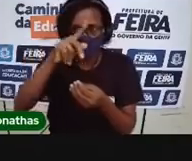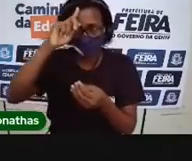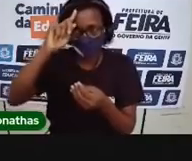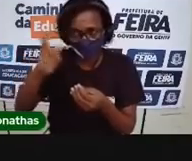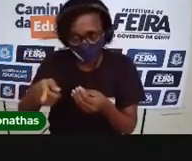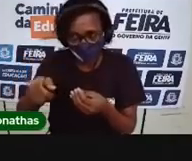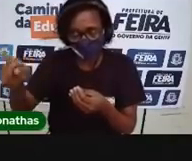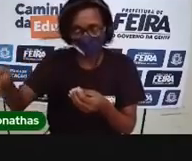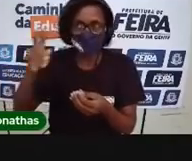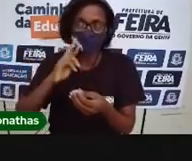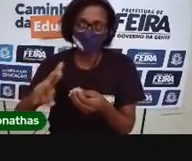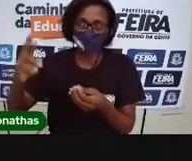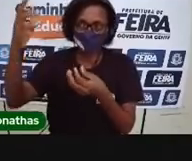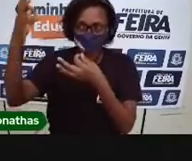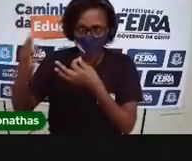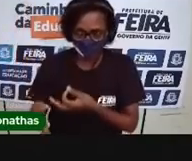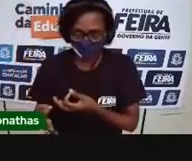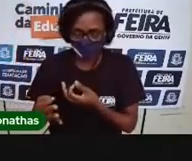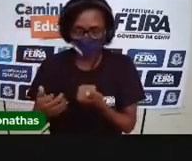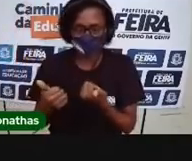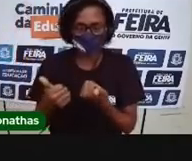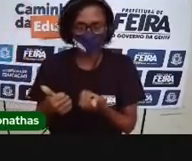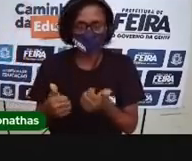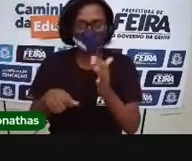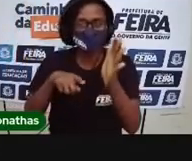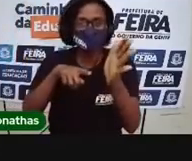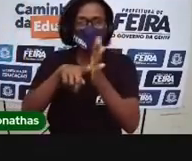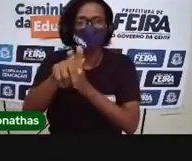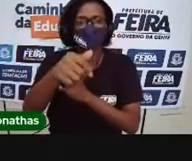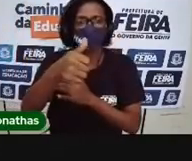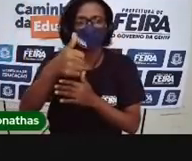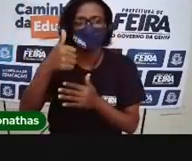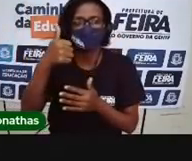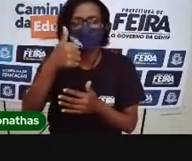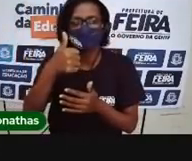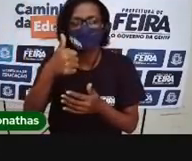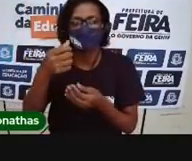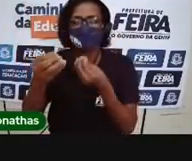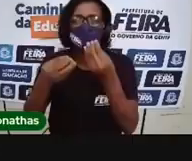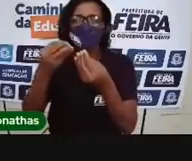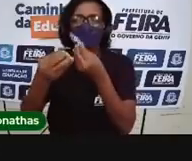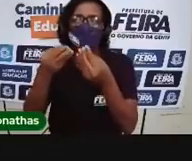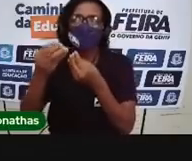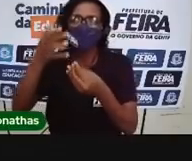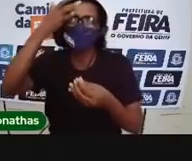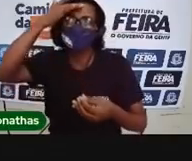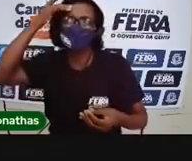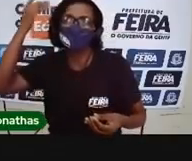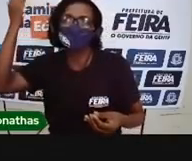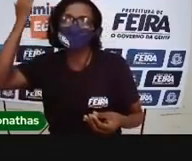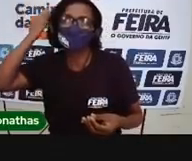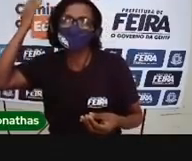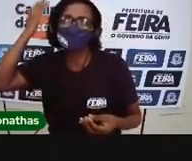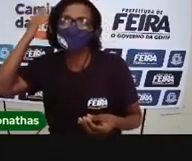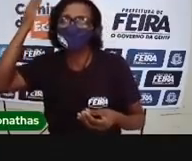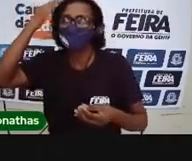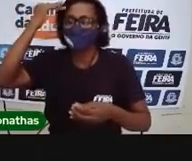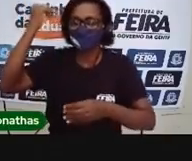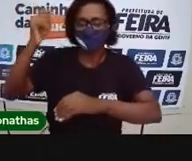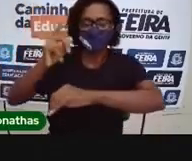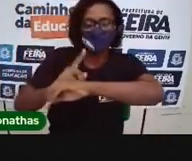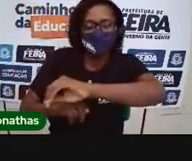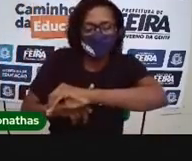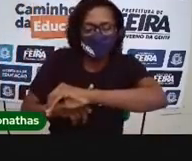responde. Tá bem? Número 1. Como as pessoas mediam o tempo no passado?